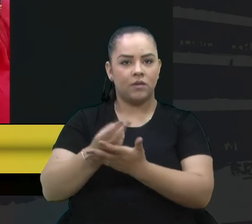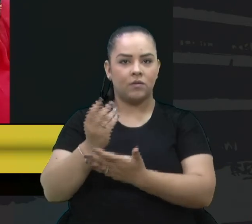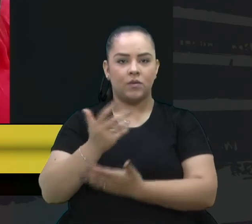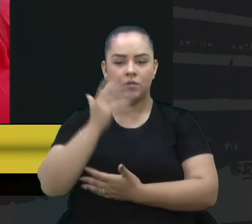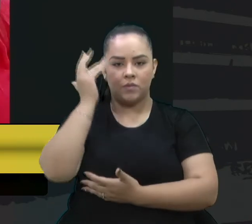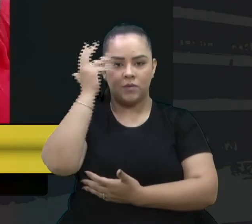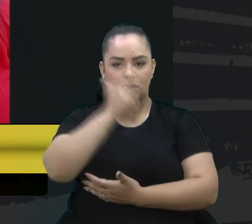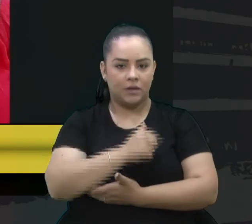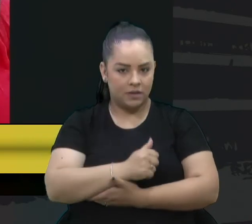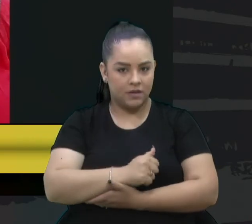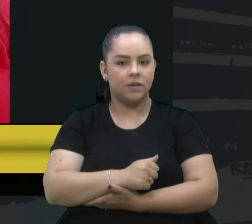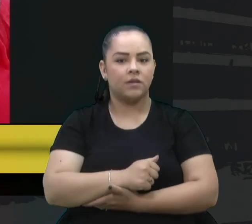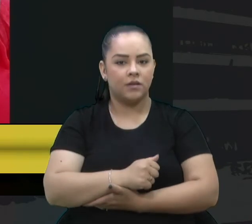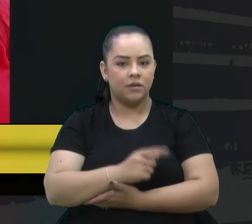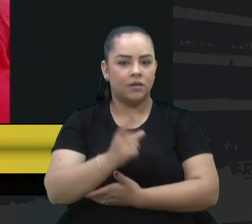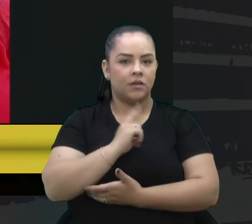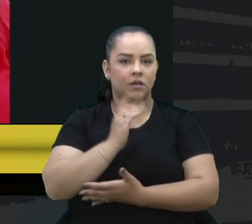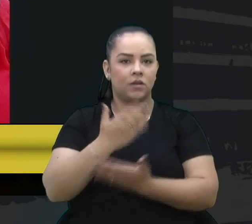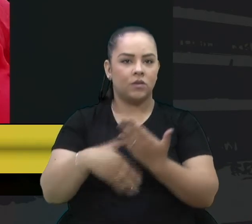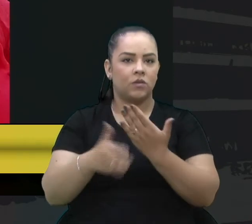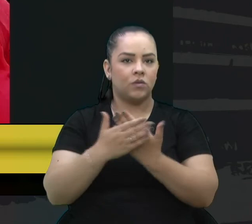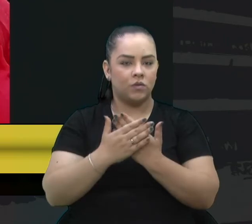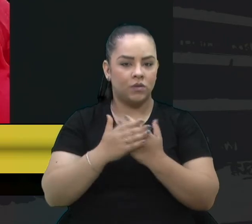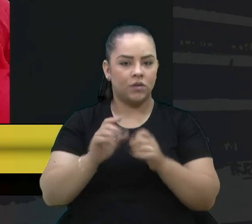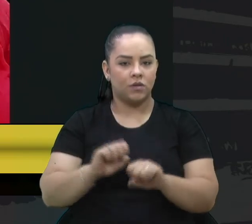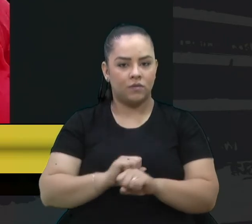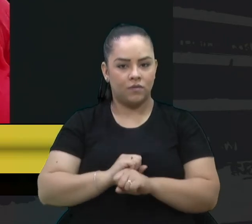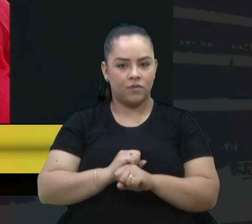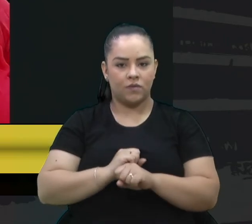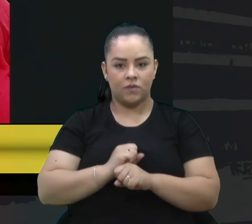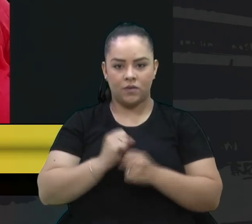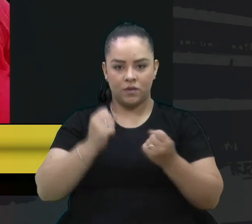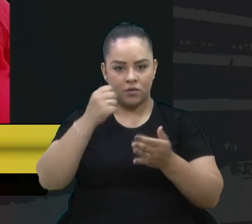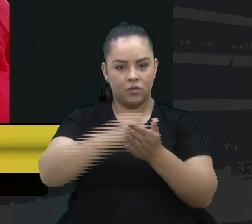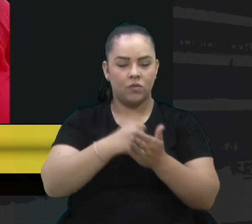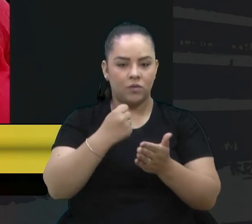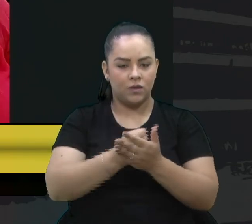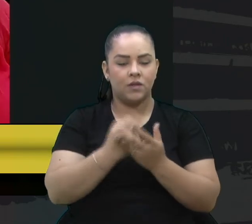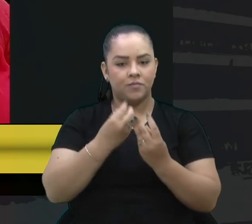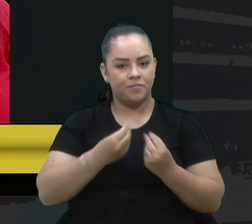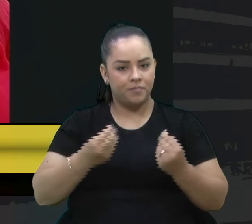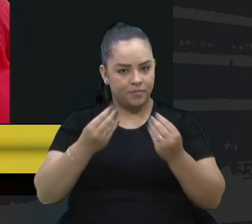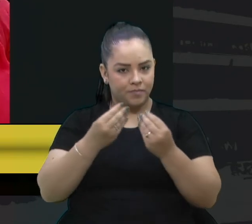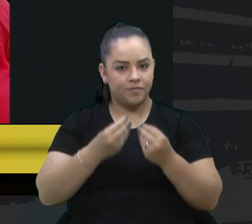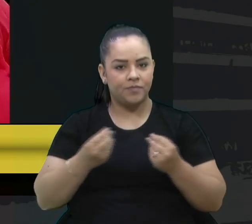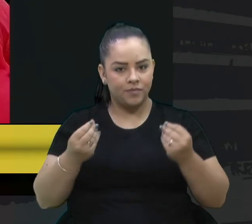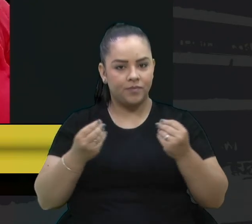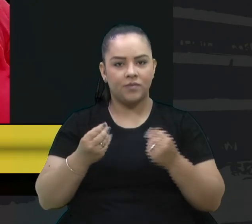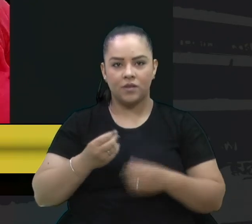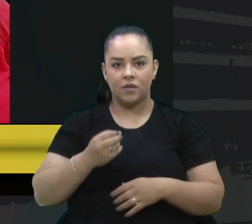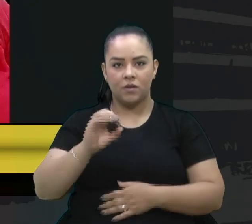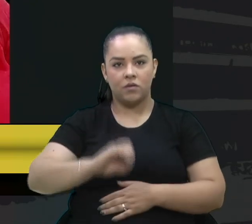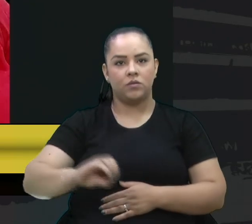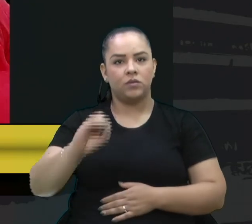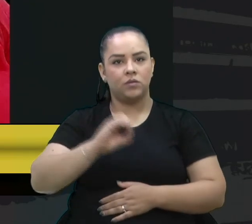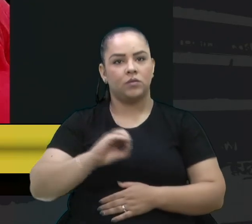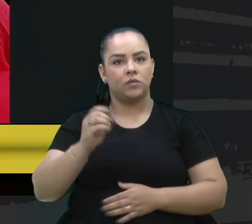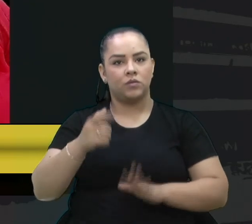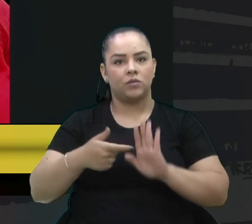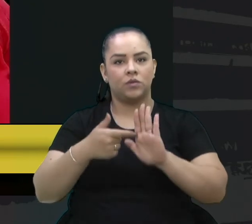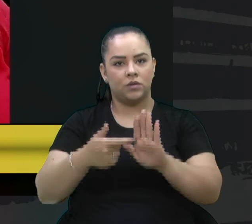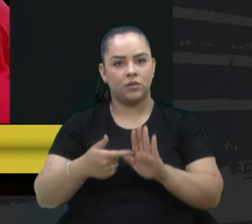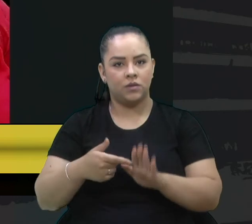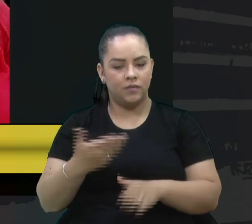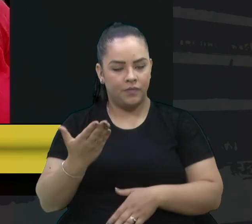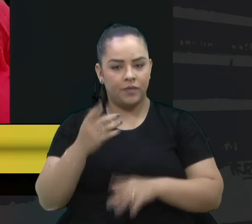e tem toda essa garra, essa luta, mas essa sensibilidade que foi brilhantemente registrada pelas